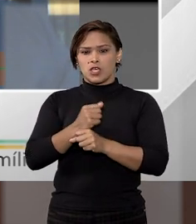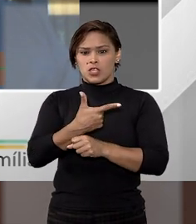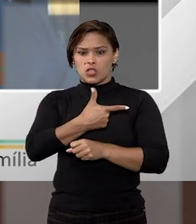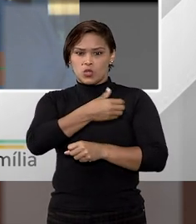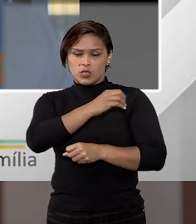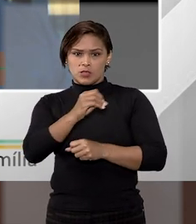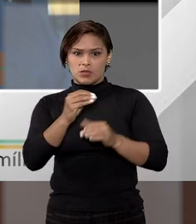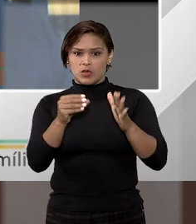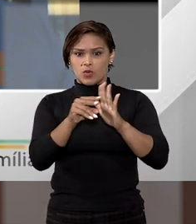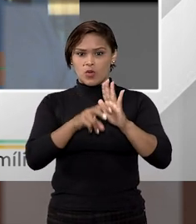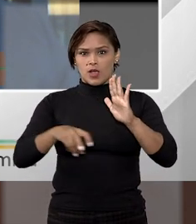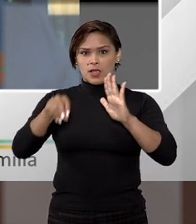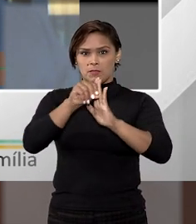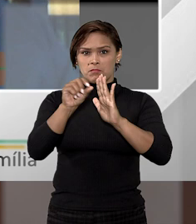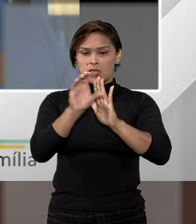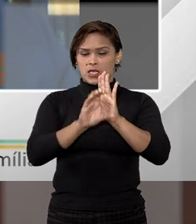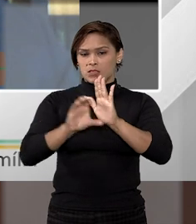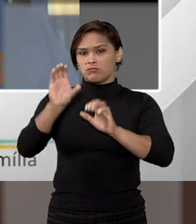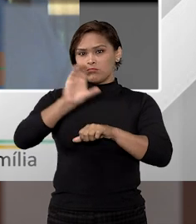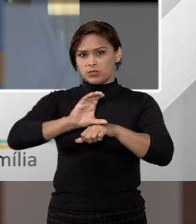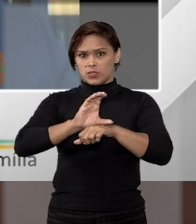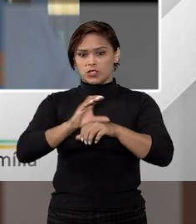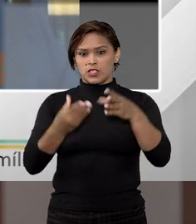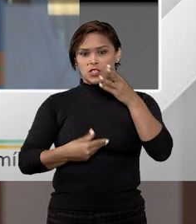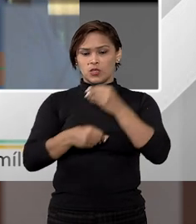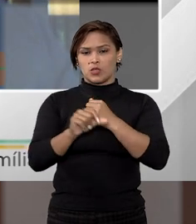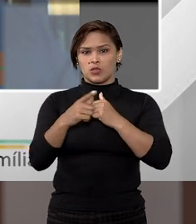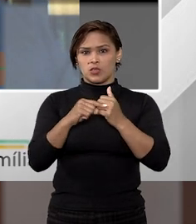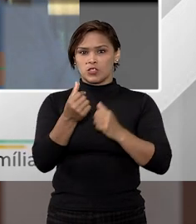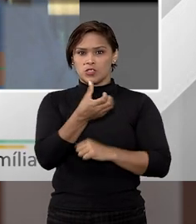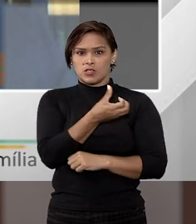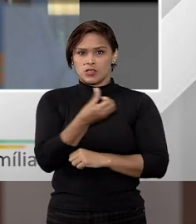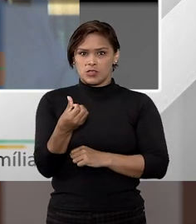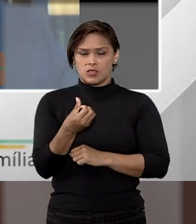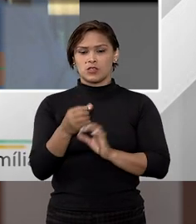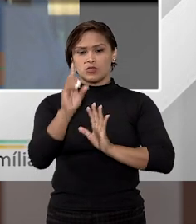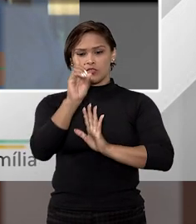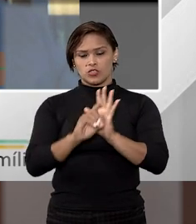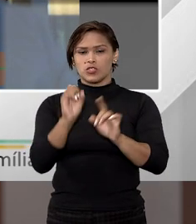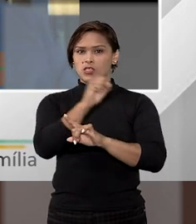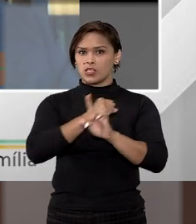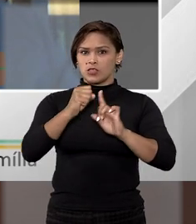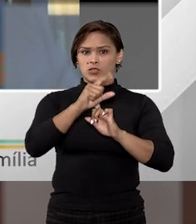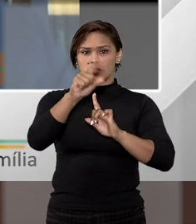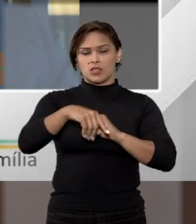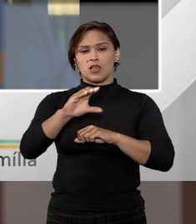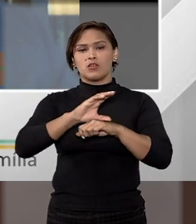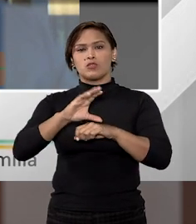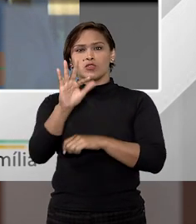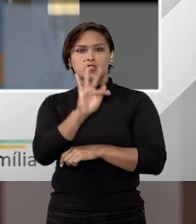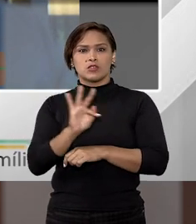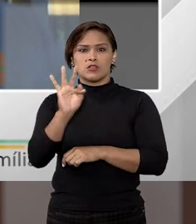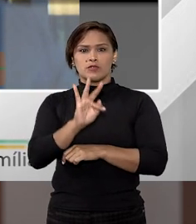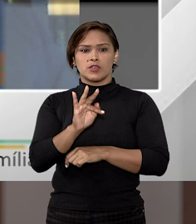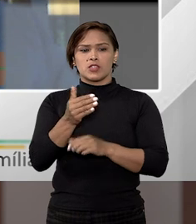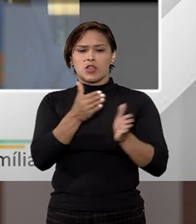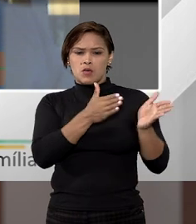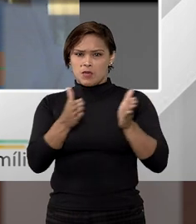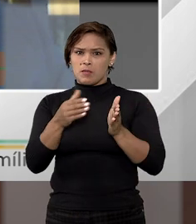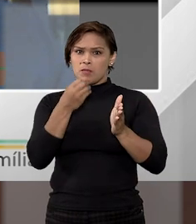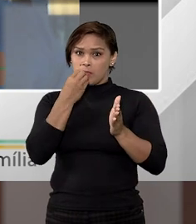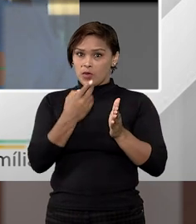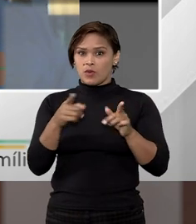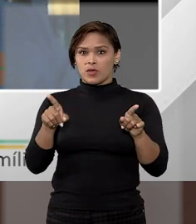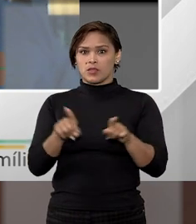houve uma emenda constitucional que incluiu no artigo 6º, que é aquele que traz os direitos sociais previstos na Constituição Federal, uma boa parte